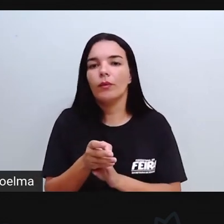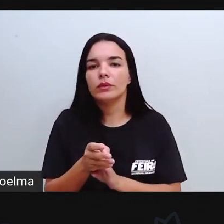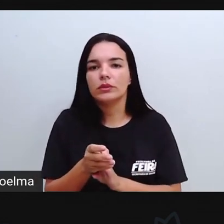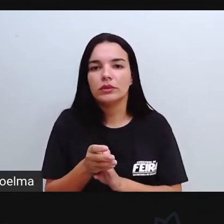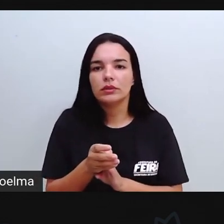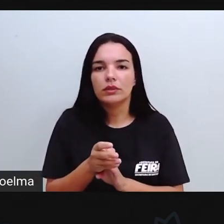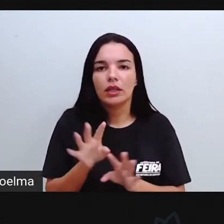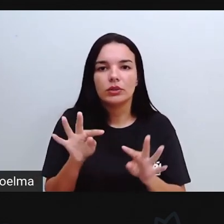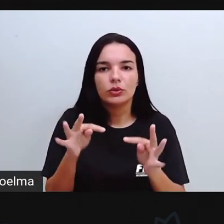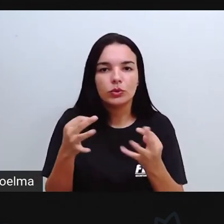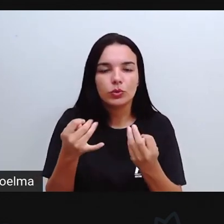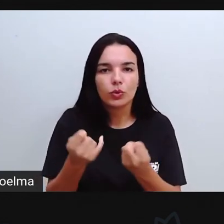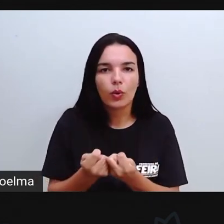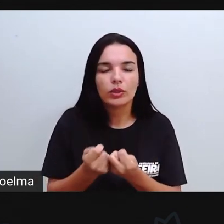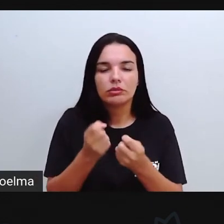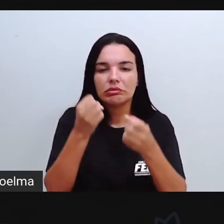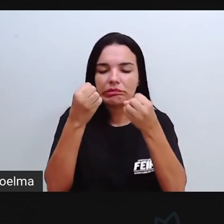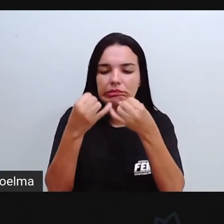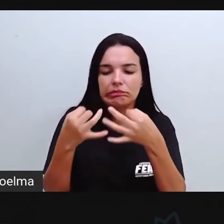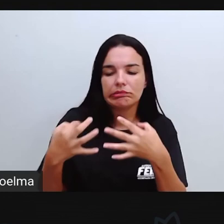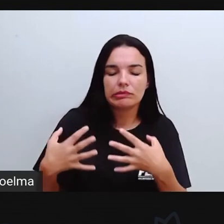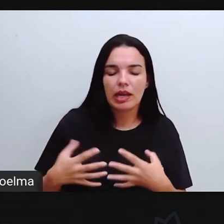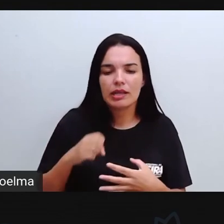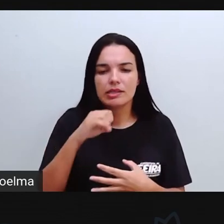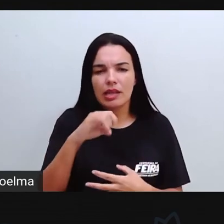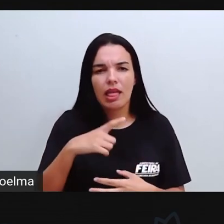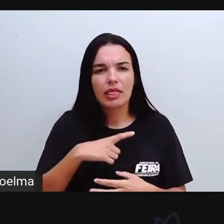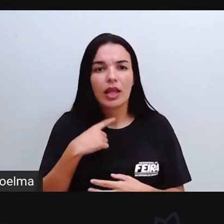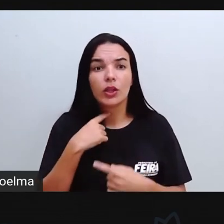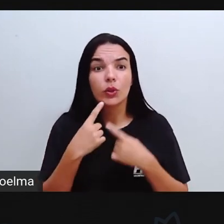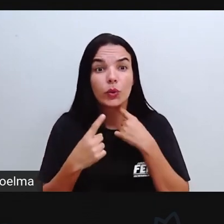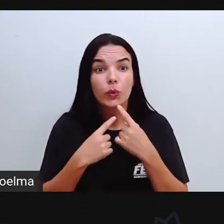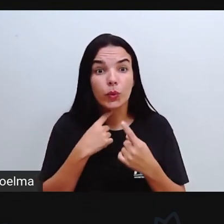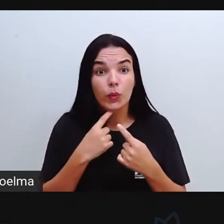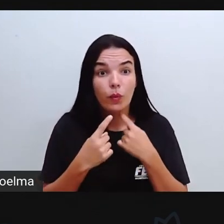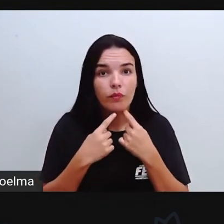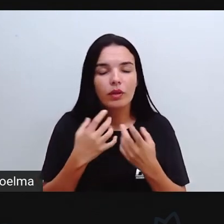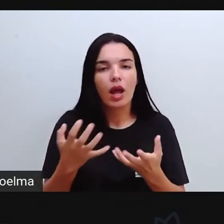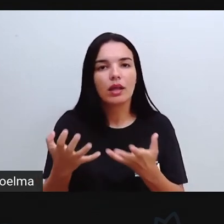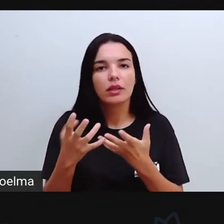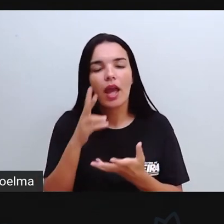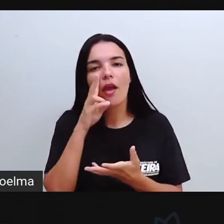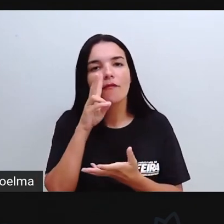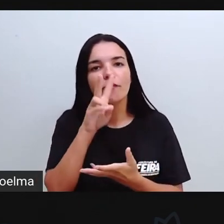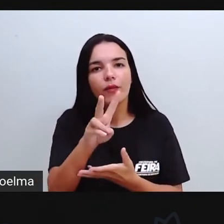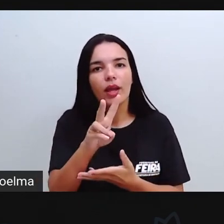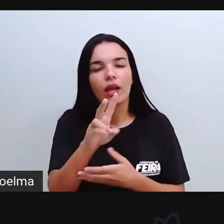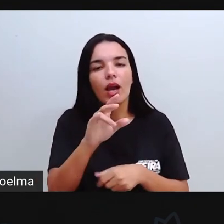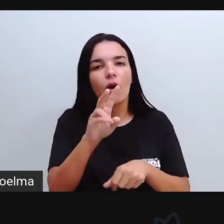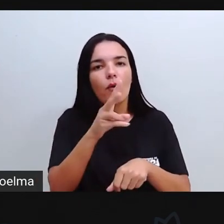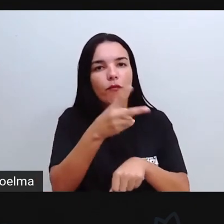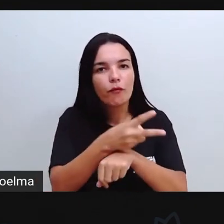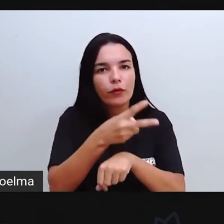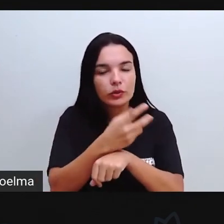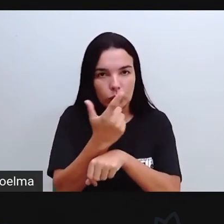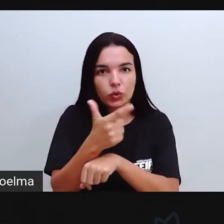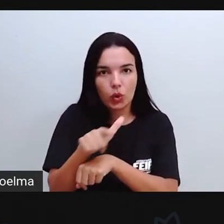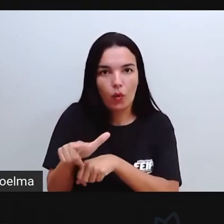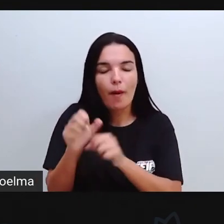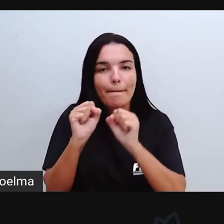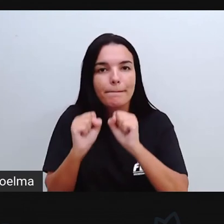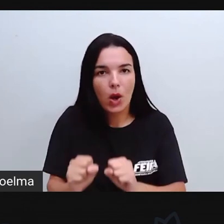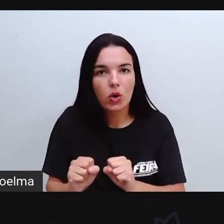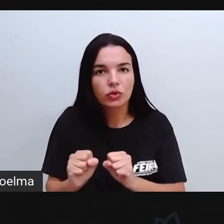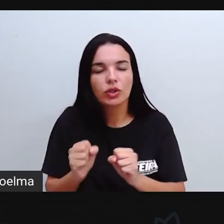foram deixadas aí por eles. Se vocês sentirem qualquer dúvida e quiserem assistir a esse vídeo novamente, vocês podem estar